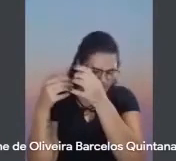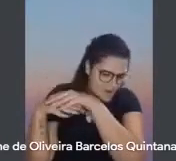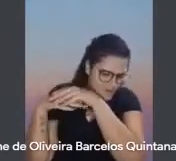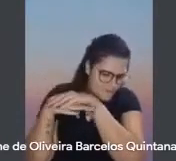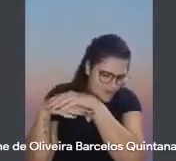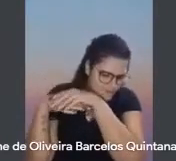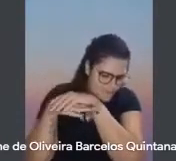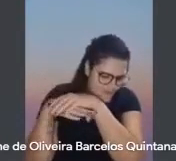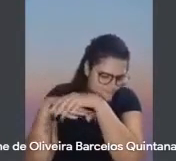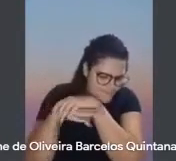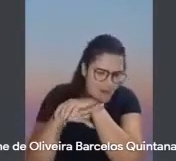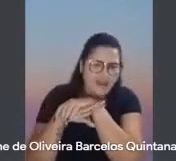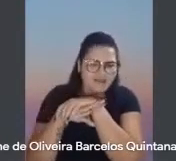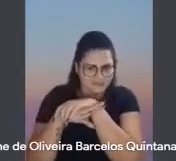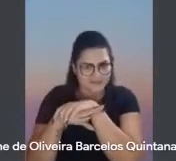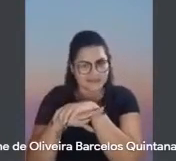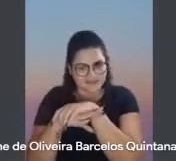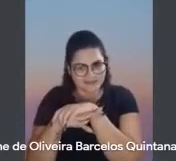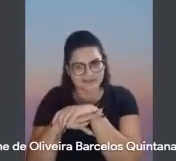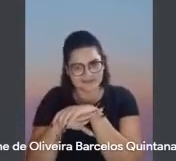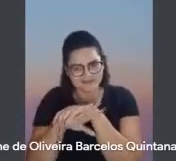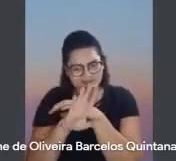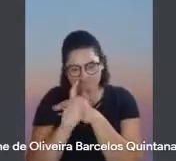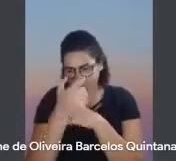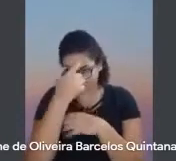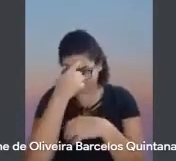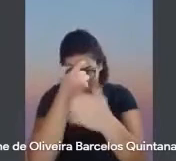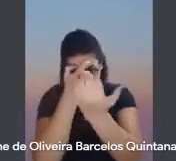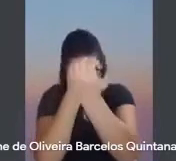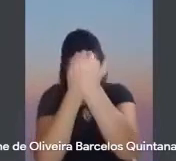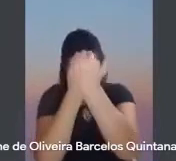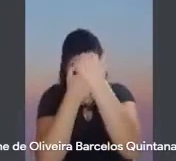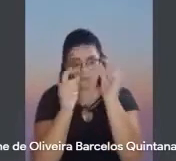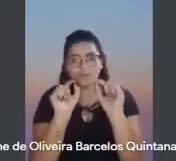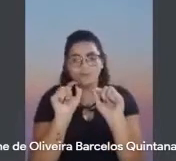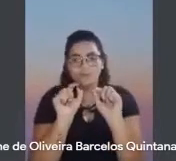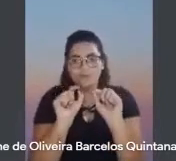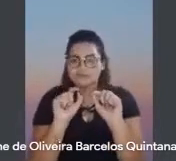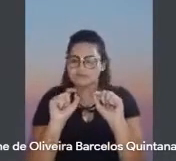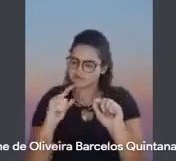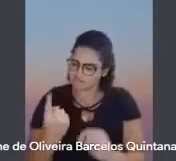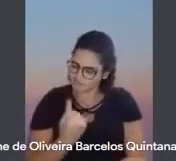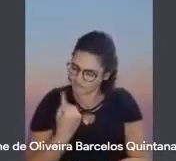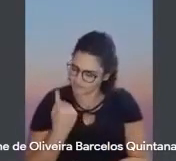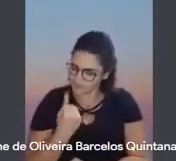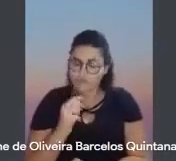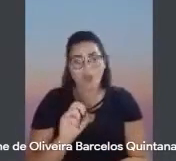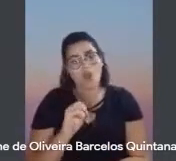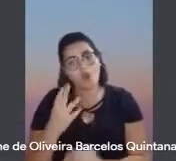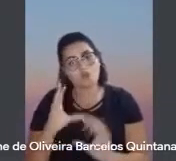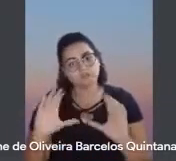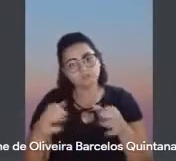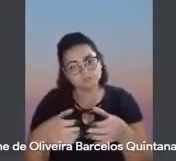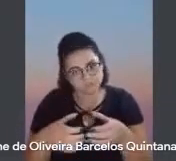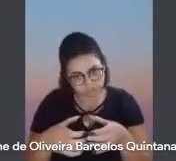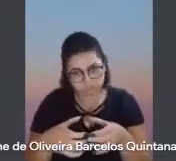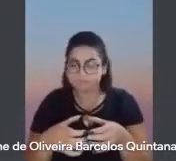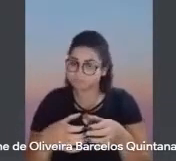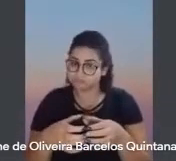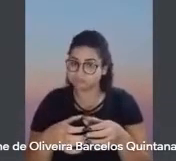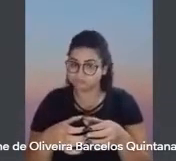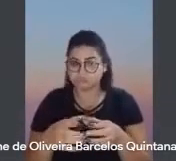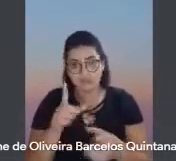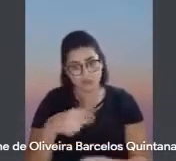mimetizando-se como inconsciente coletivo ou individual. Quer dizer, são obras que estão